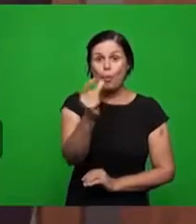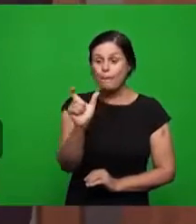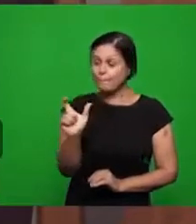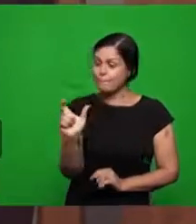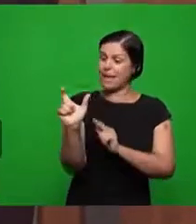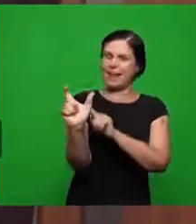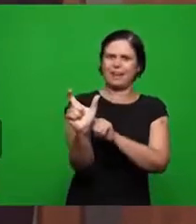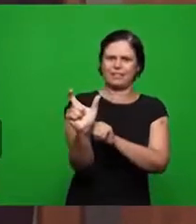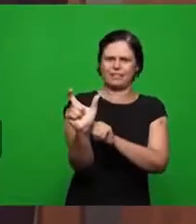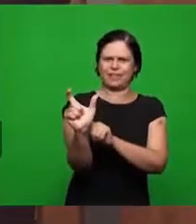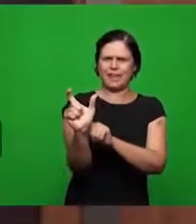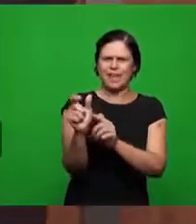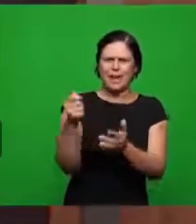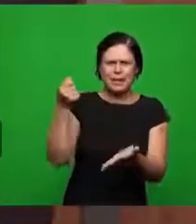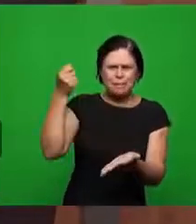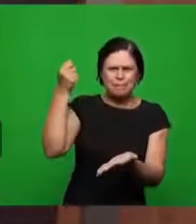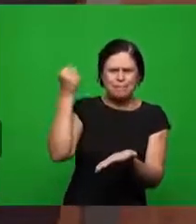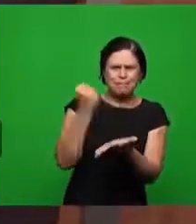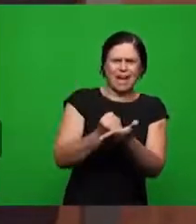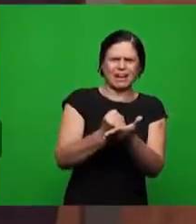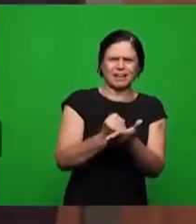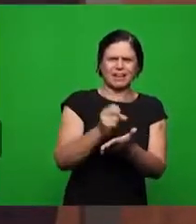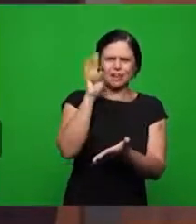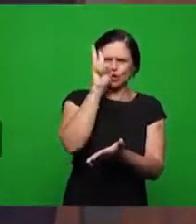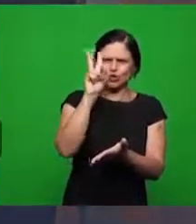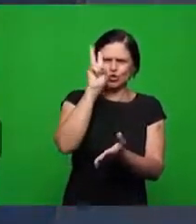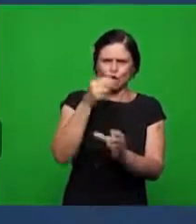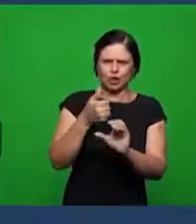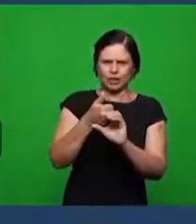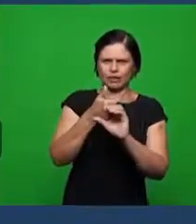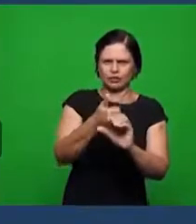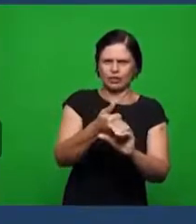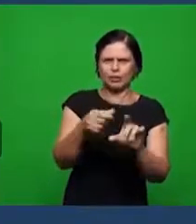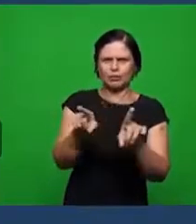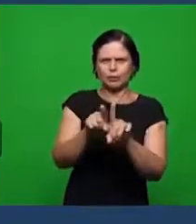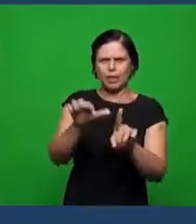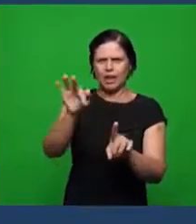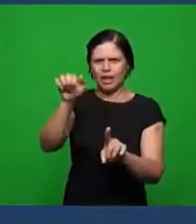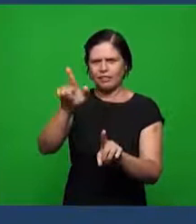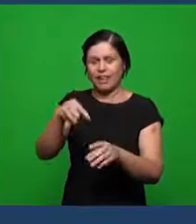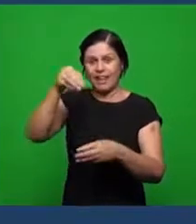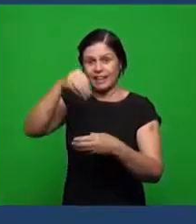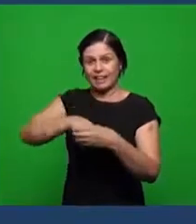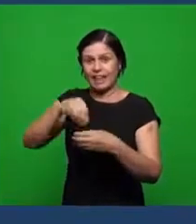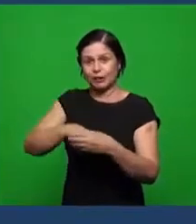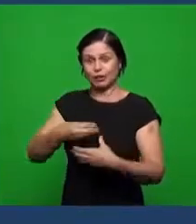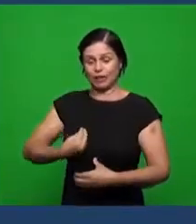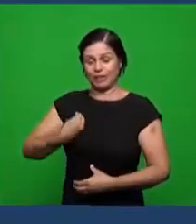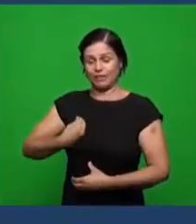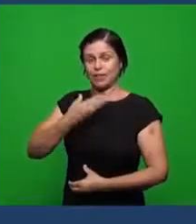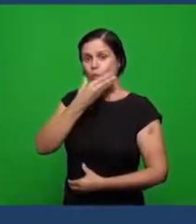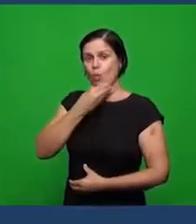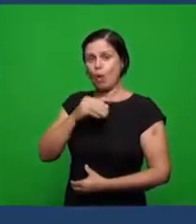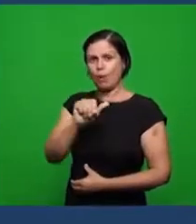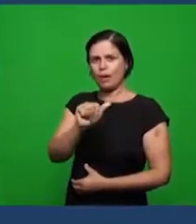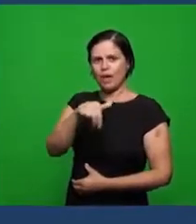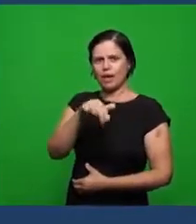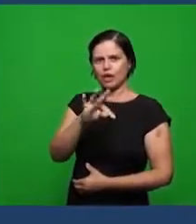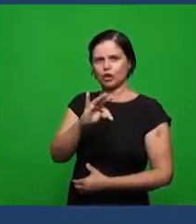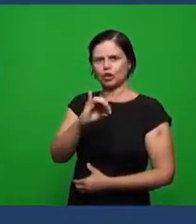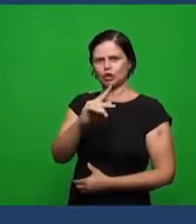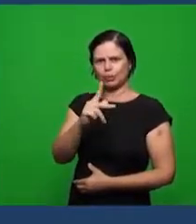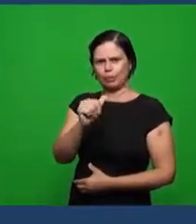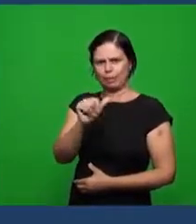cristianismo e da fé na figura de Antipas vou dar aos irmãos um minuto para